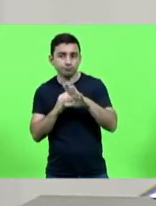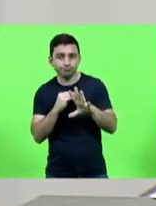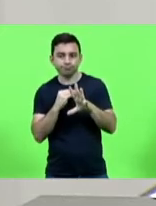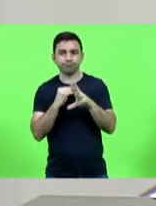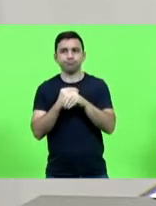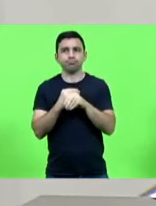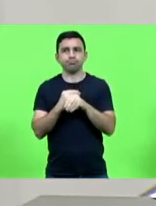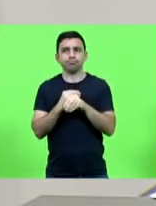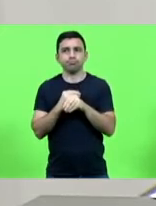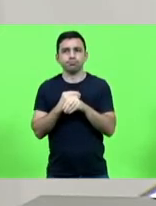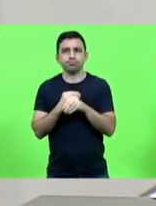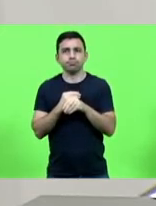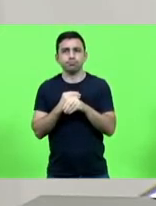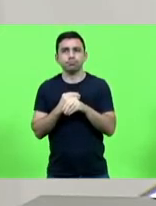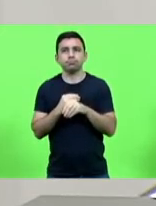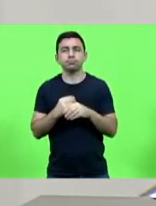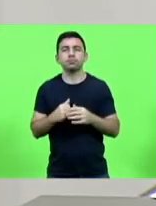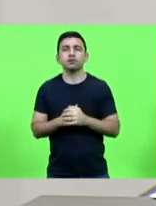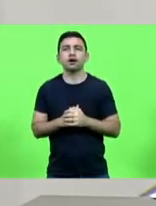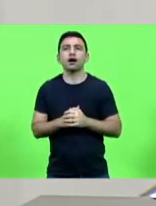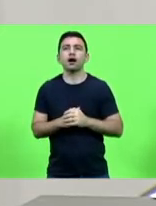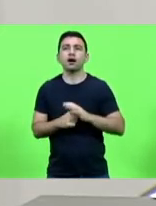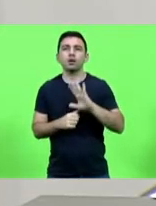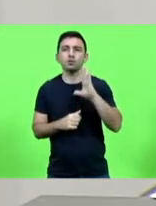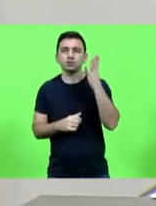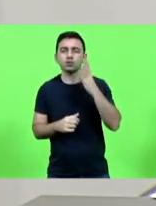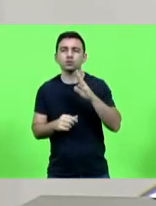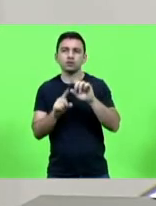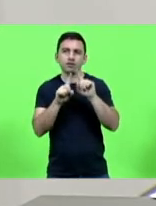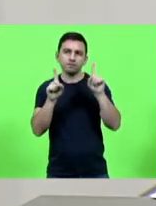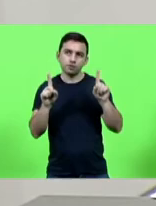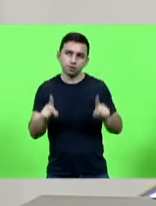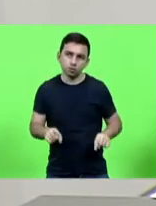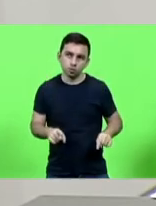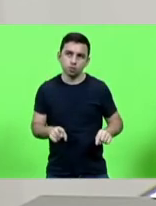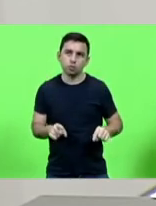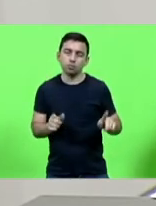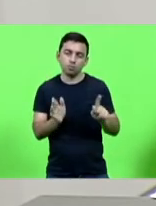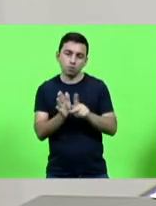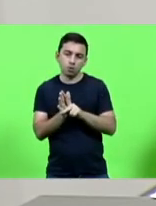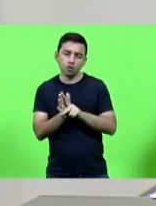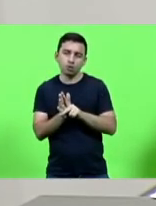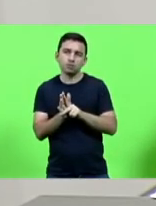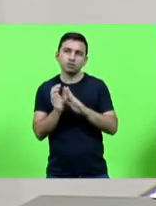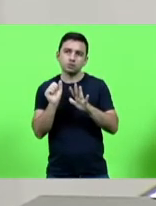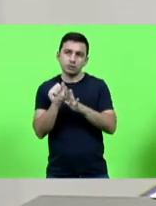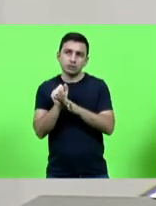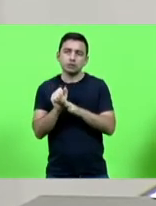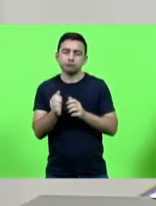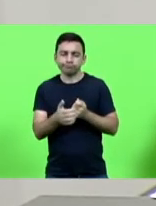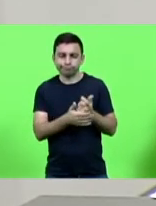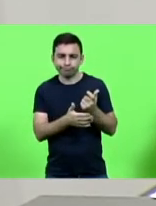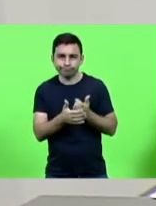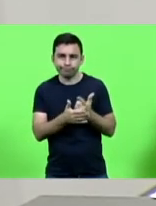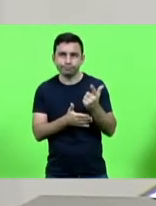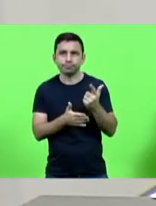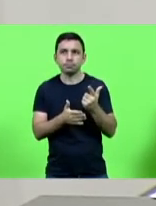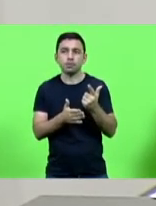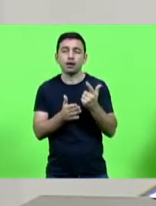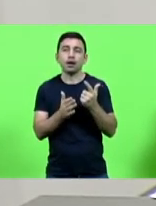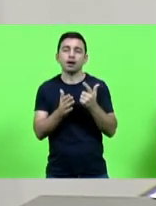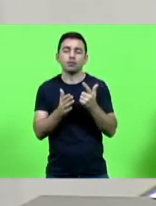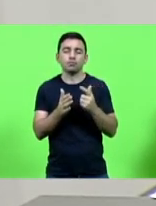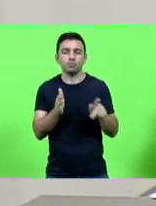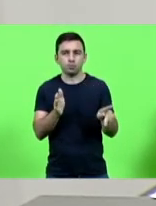e passaram então os servidores desse segmento de segurança a contribuir somente sobre aquele